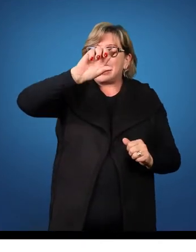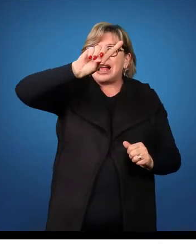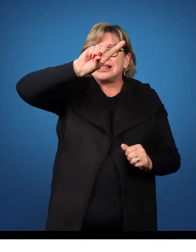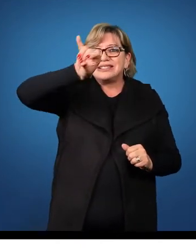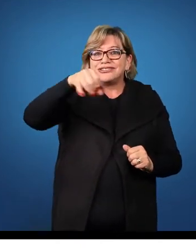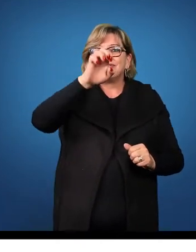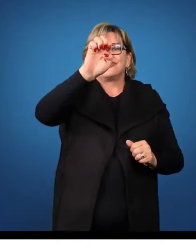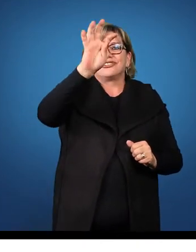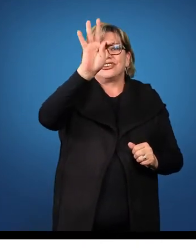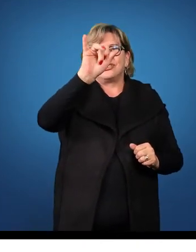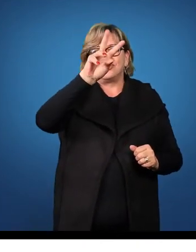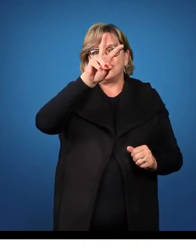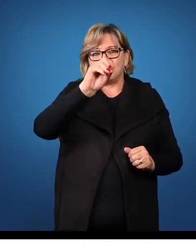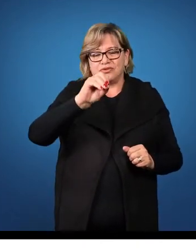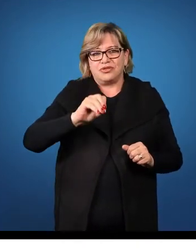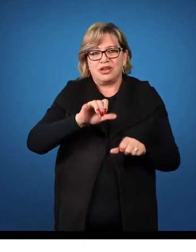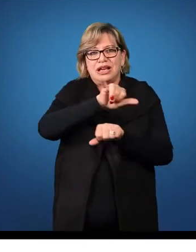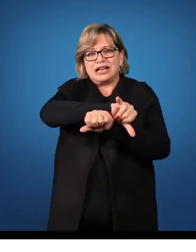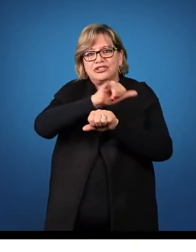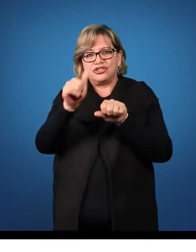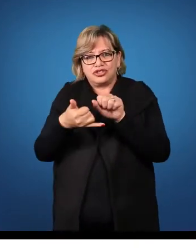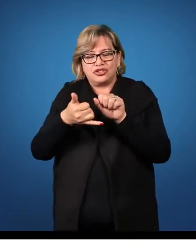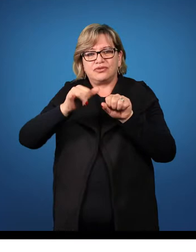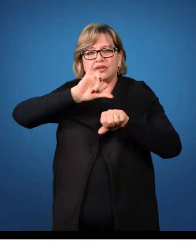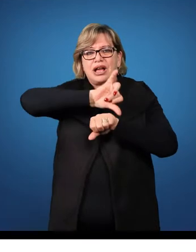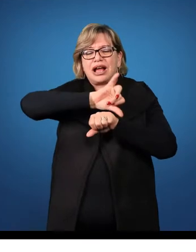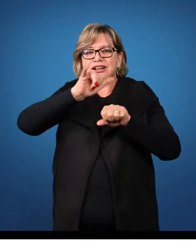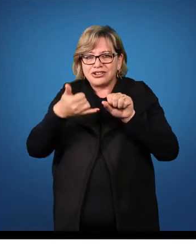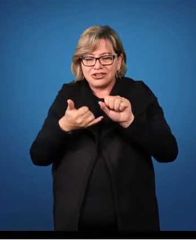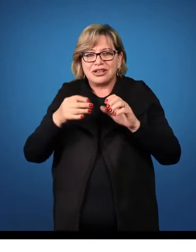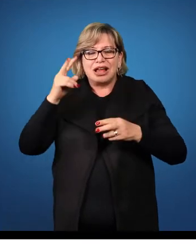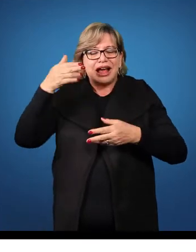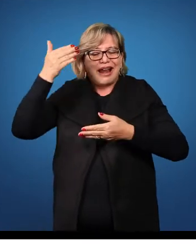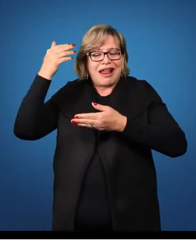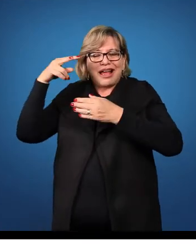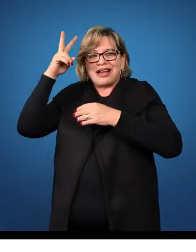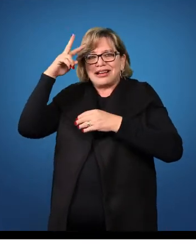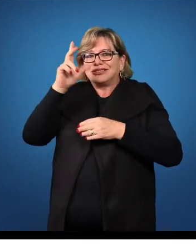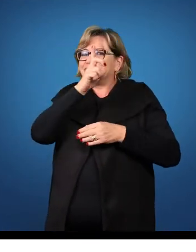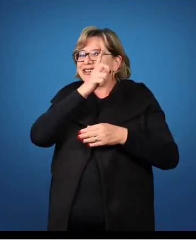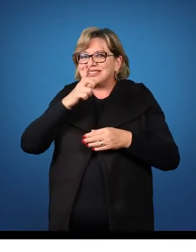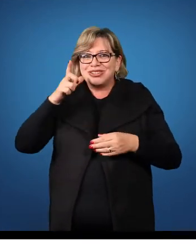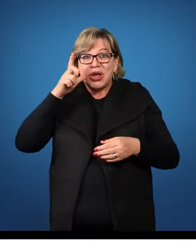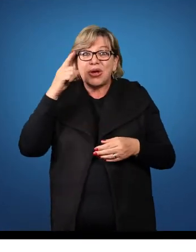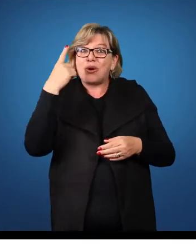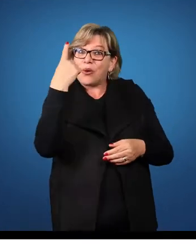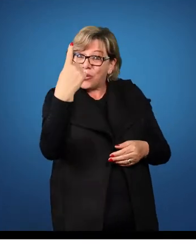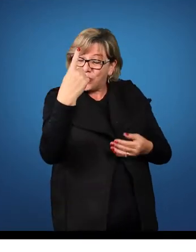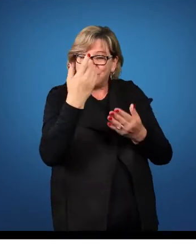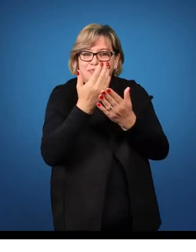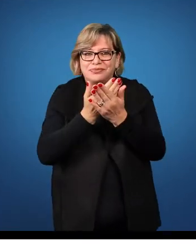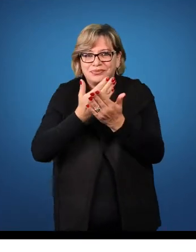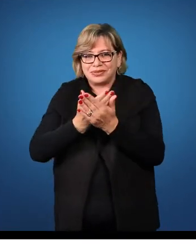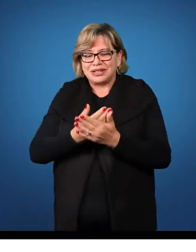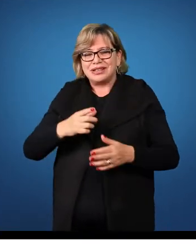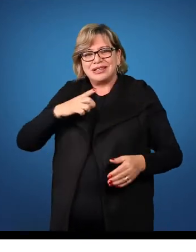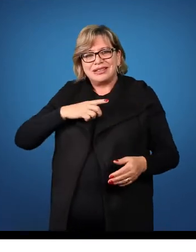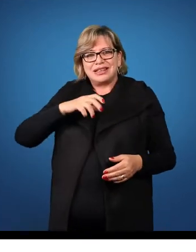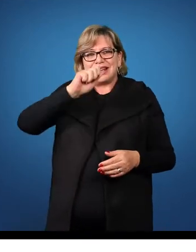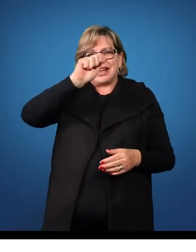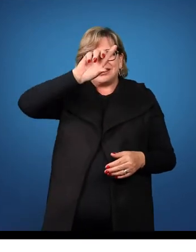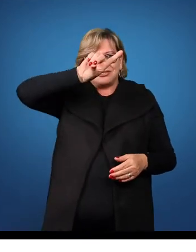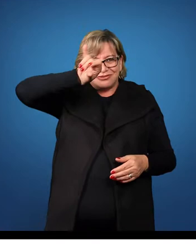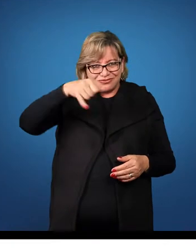de que quando nós estudamos lá no latim 1, os adjetivos chamados de primeira classe, ele